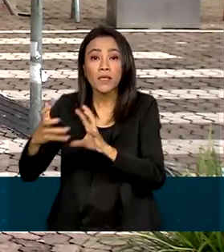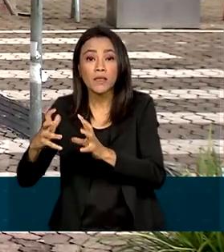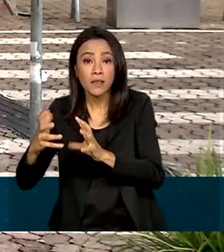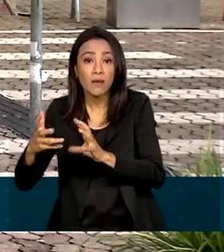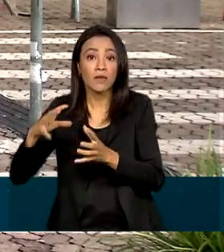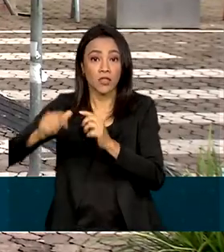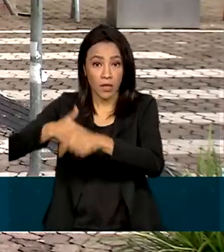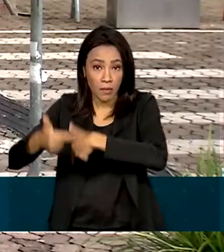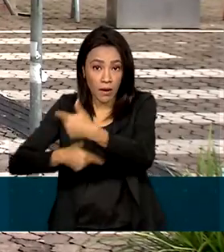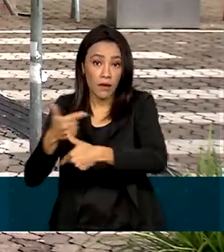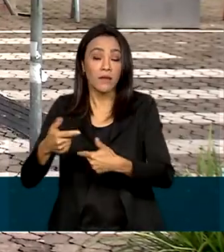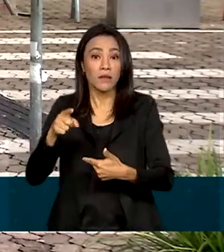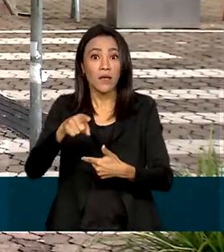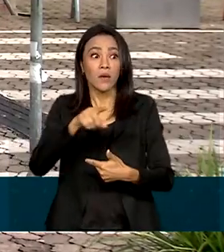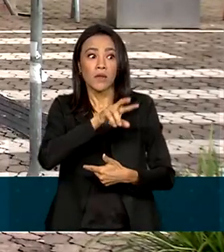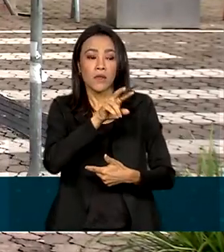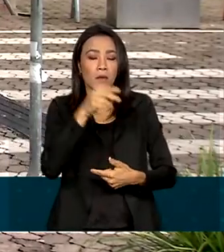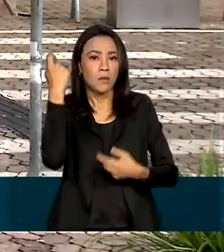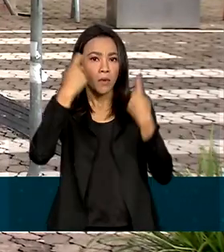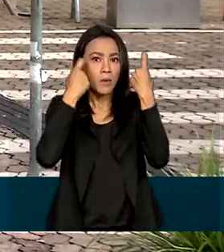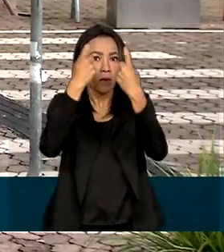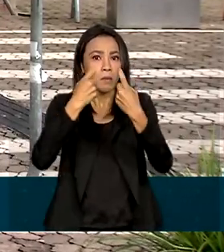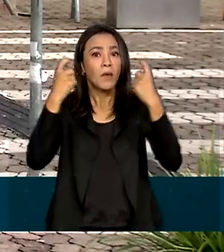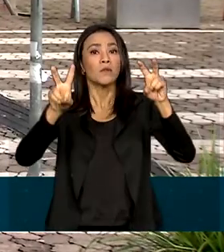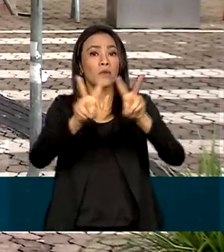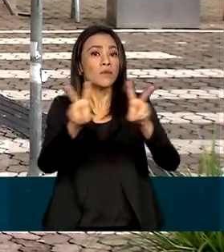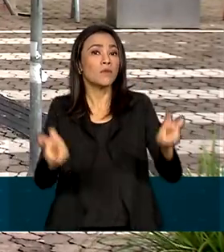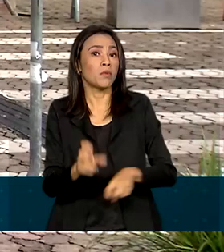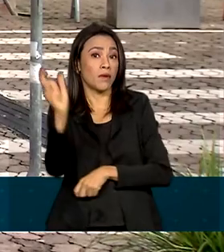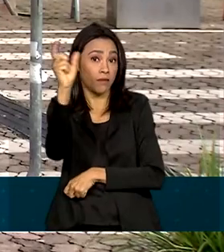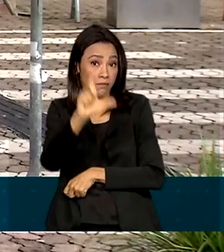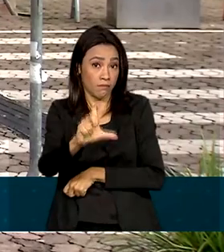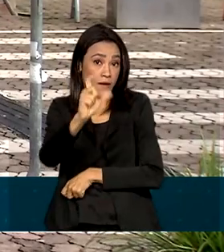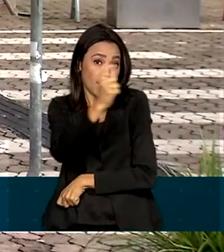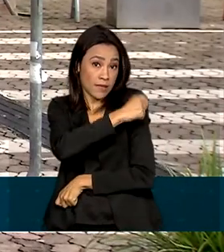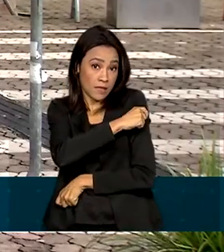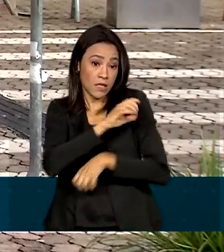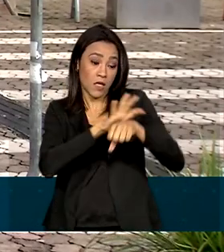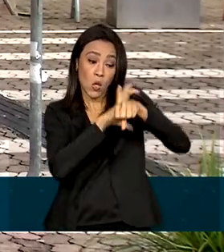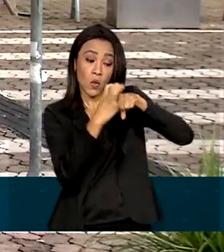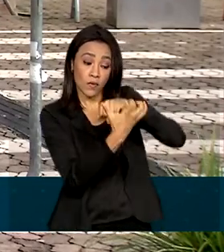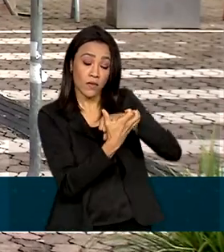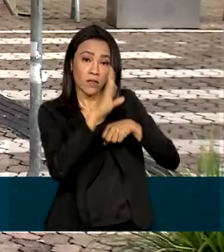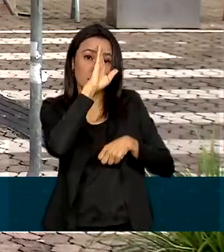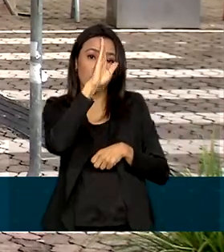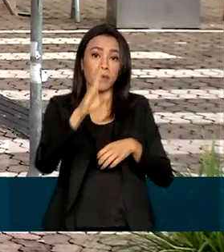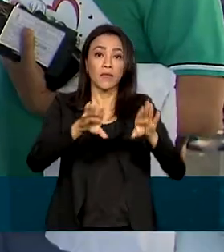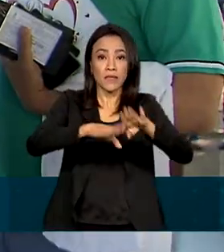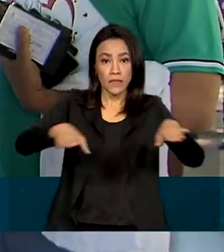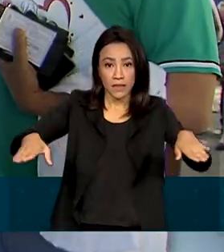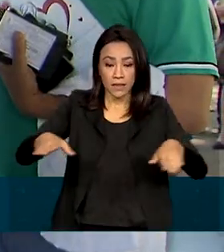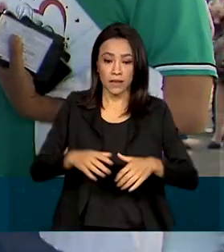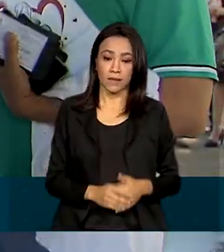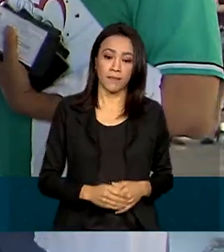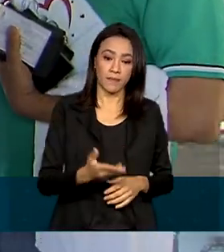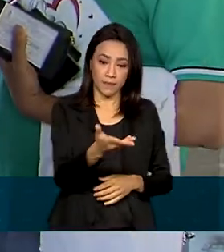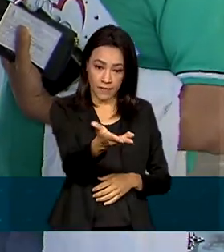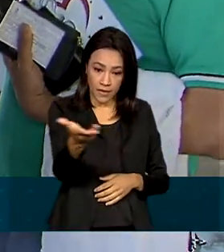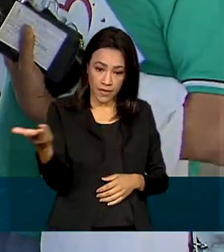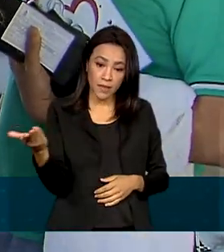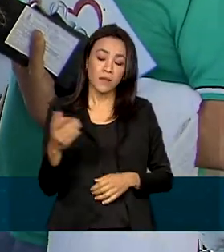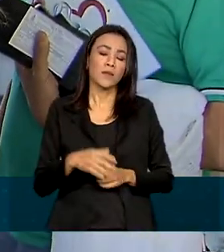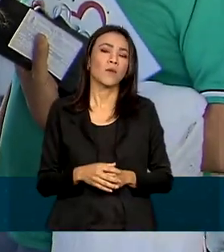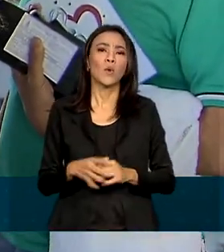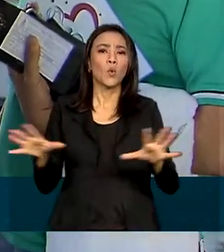imunização da população contra a Covid-19, especialmente entre as crianças. No diagnóstico